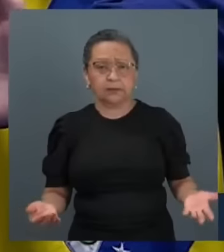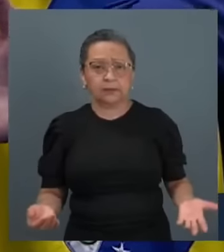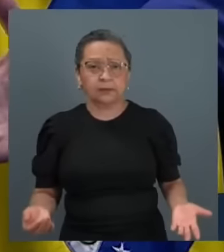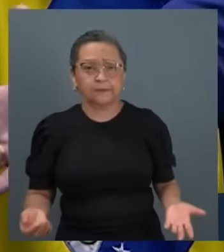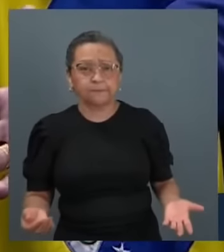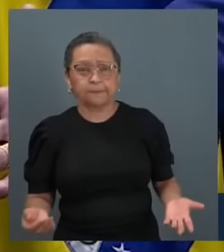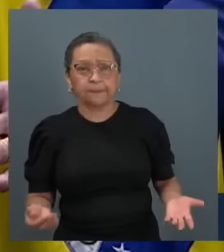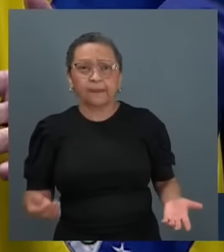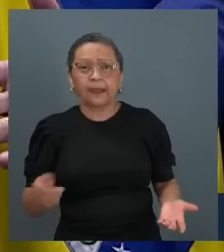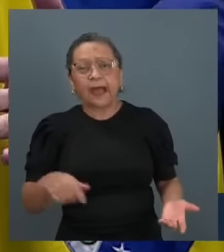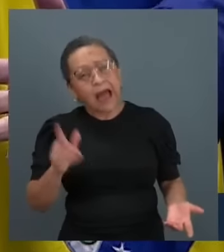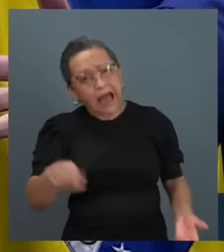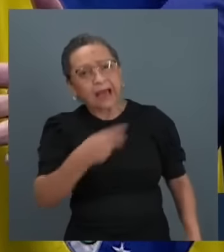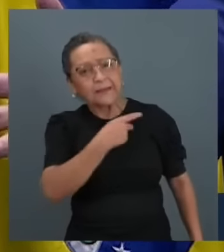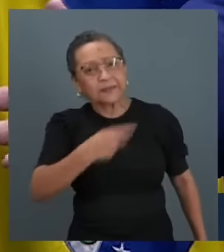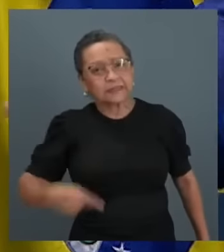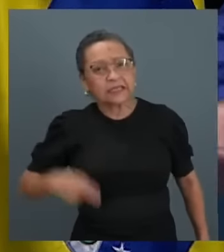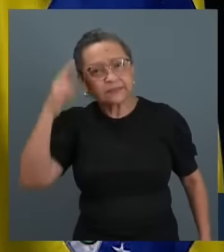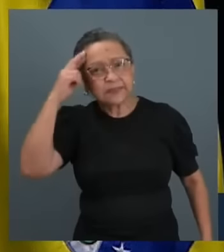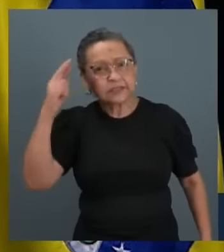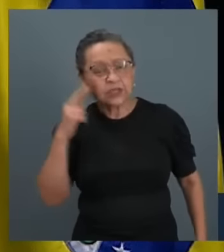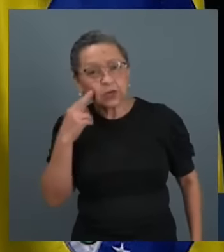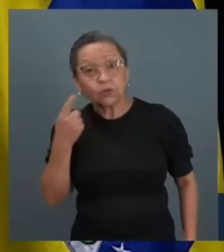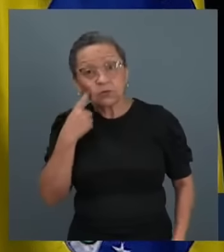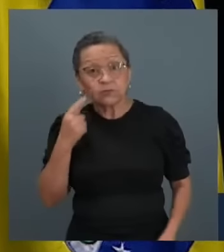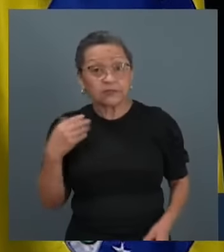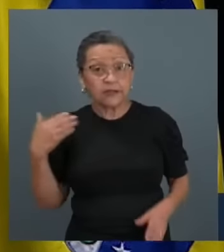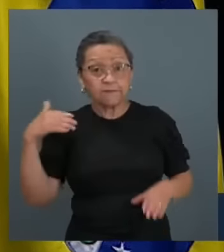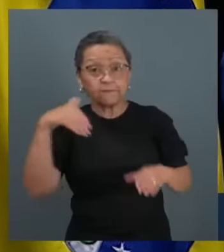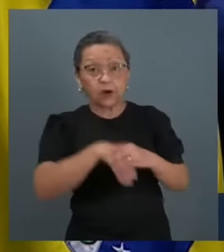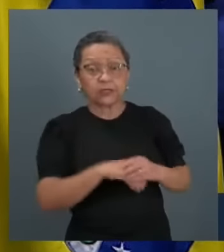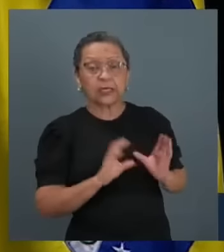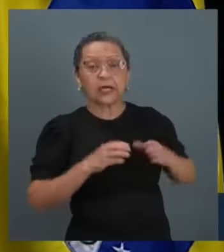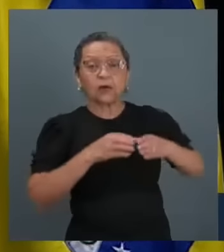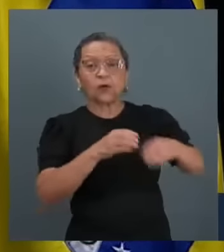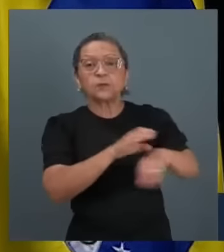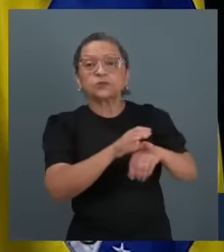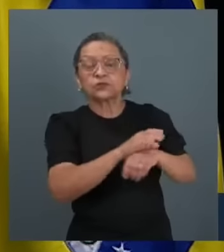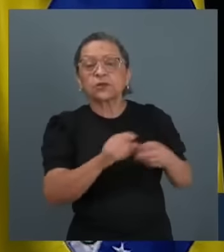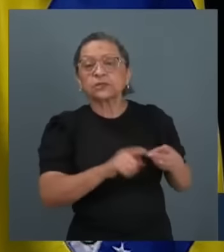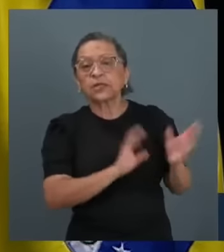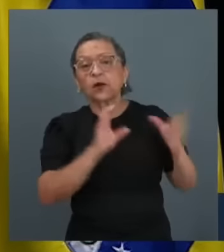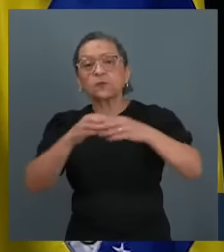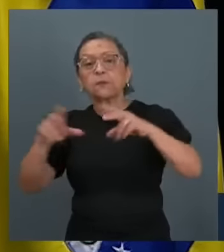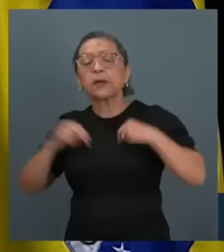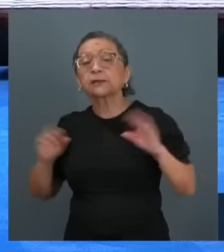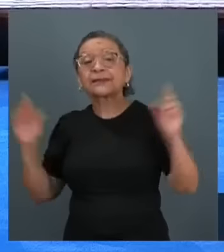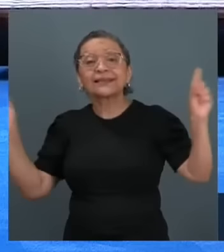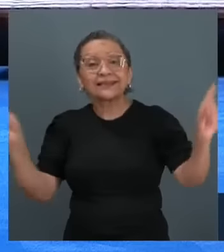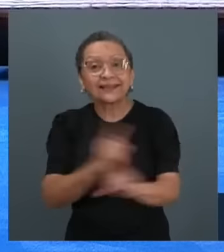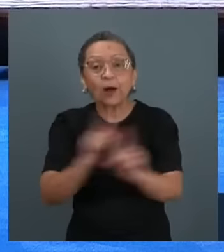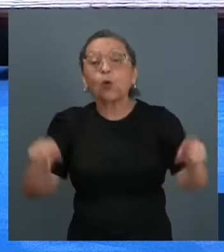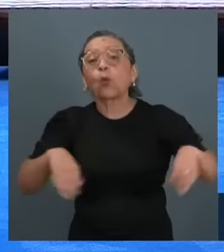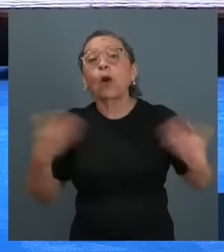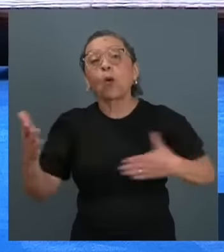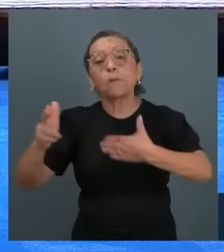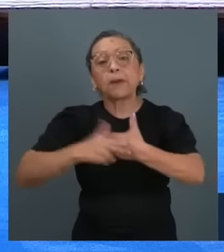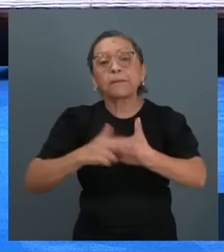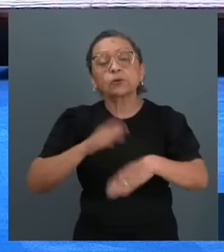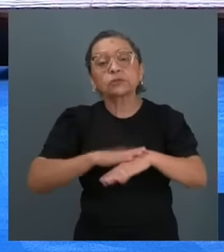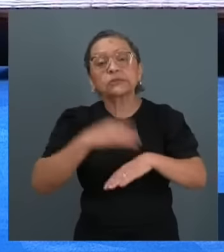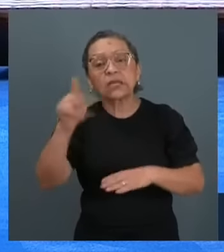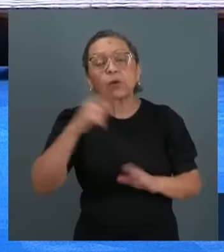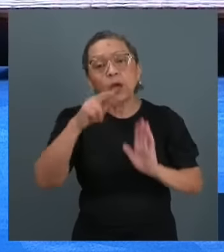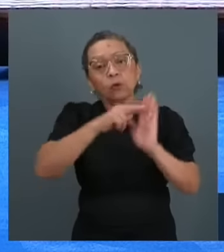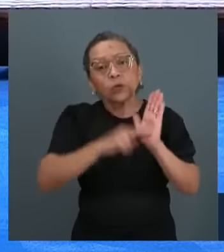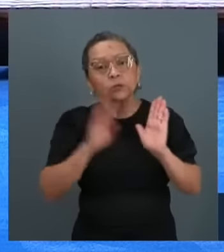Aí o presidente Pacheco, você vota na CCJ, Pacheco? Você vota nas comissões de mérito? Não, qual o seu papel? É o rito da